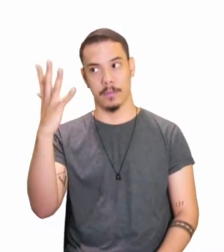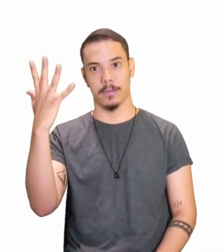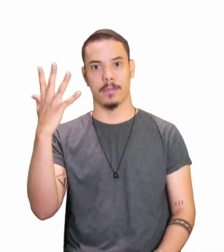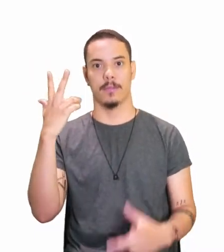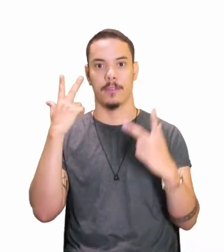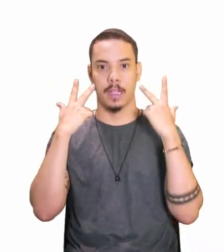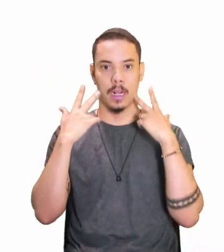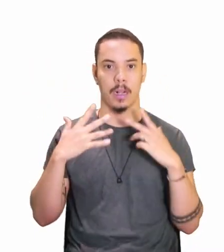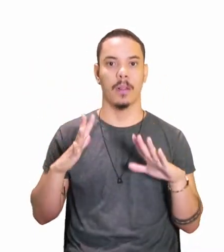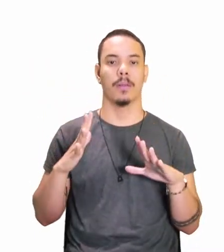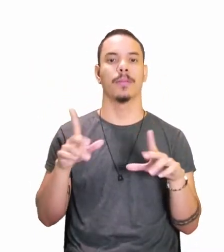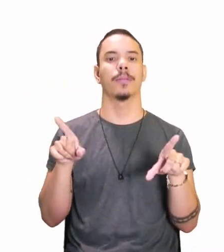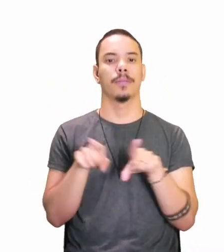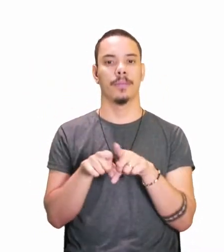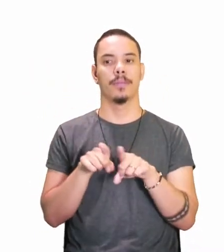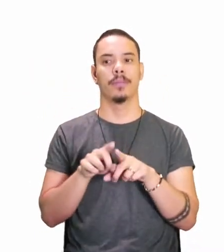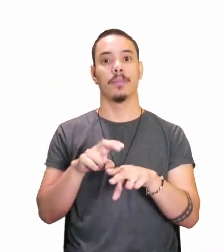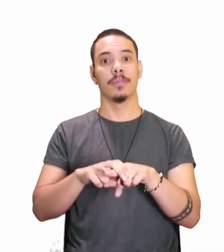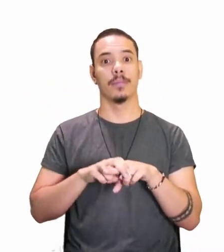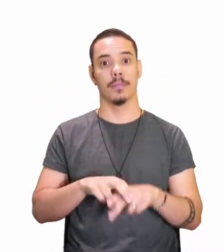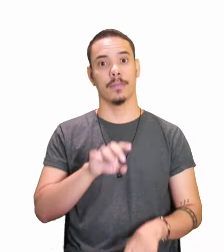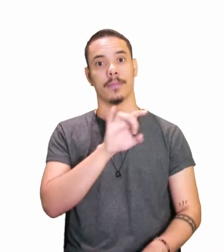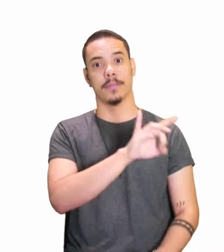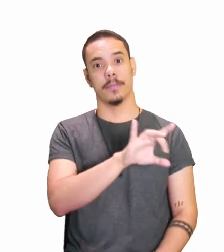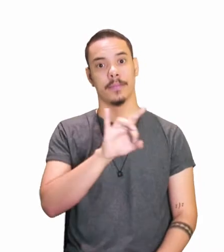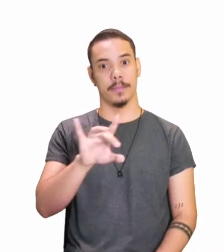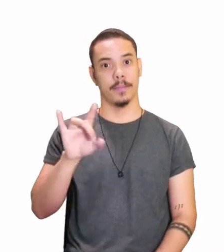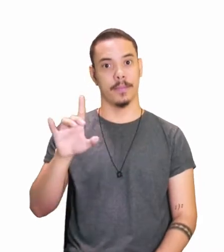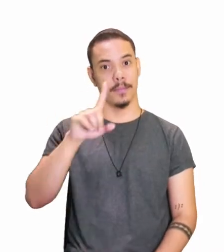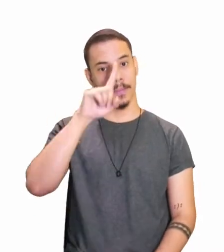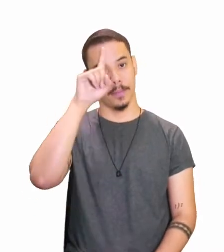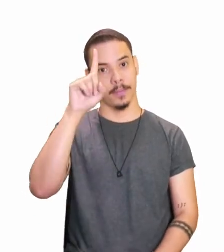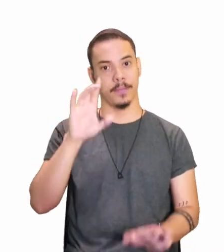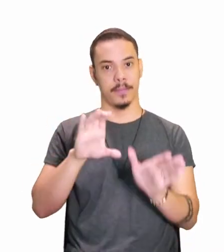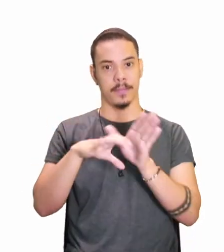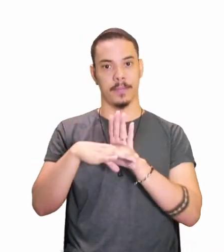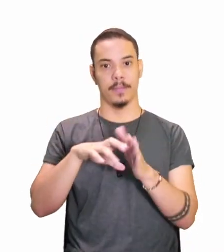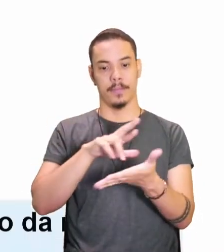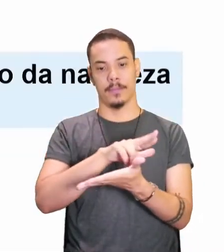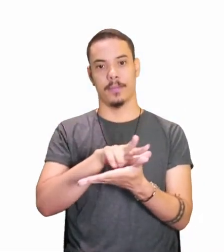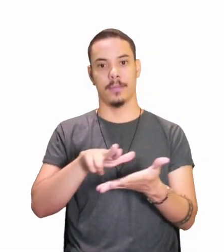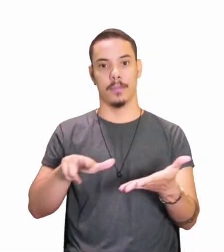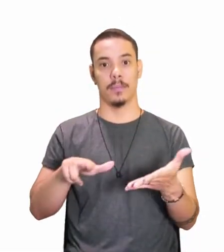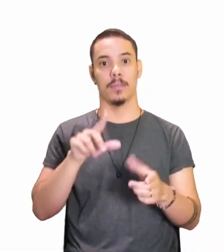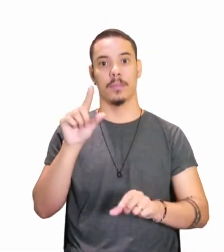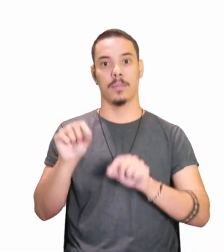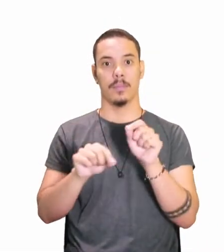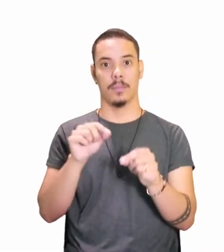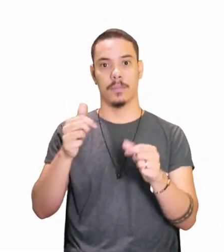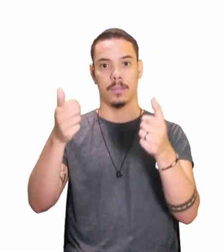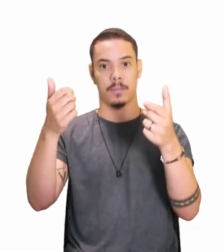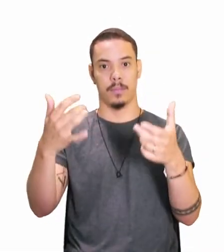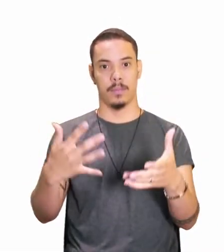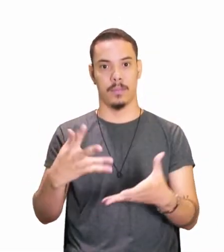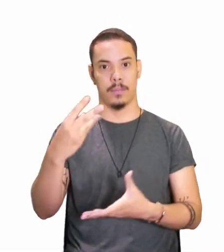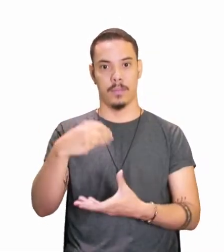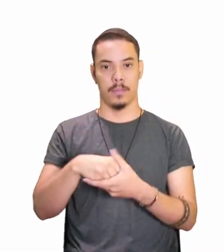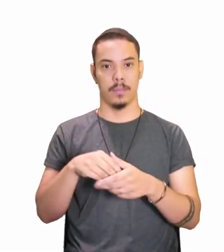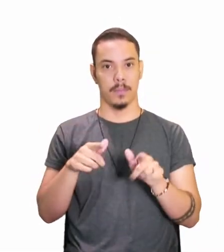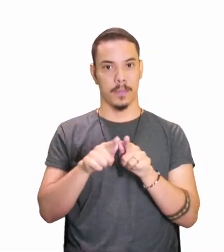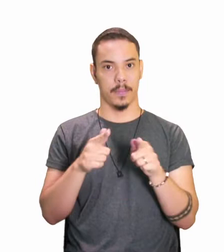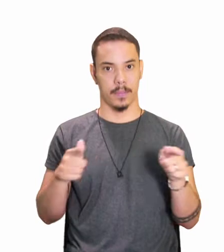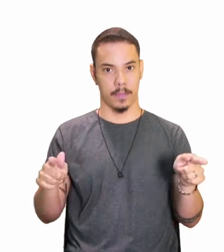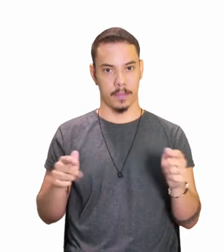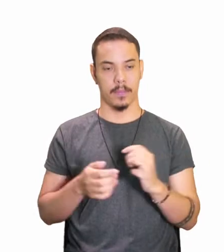Então, cada um criou um conceito sobre verbo. O que diz lá na gramática? Nós temos o seguinte. É a